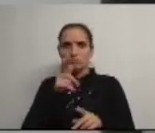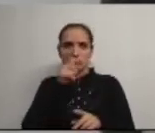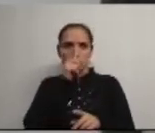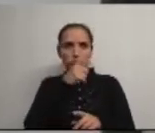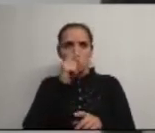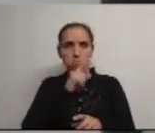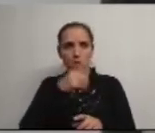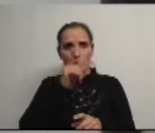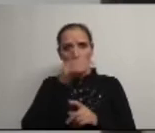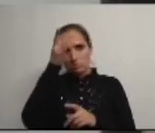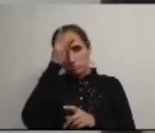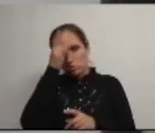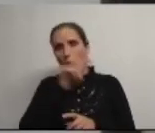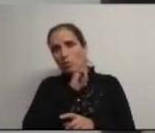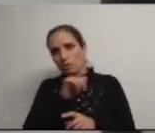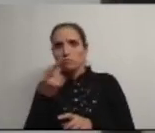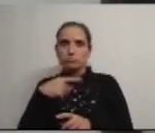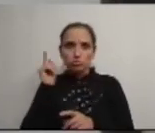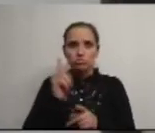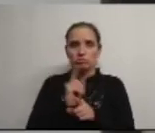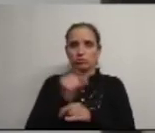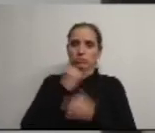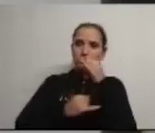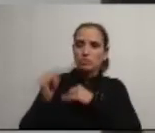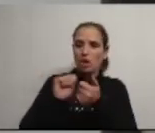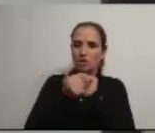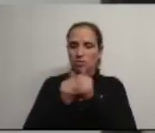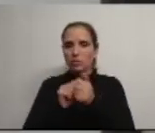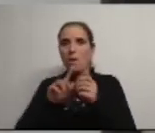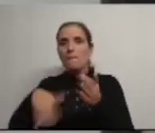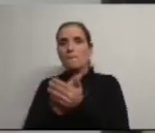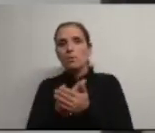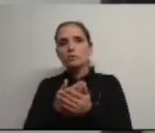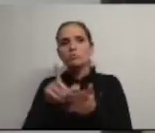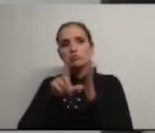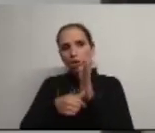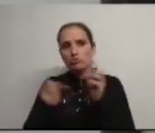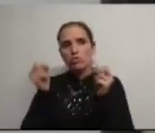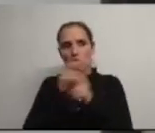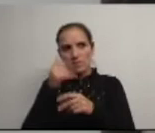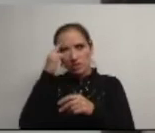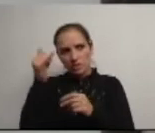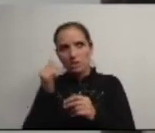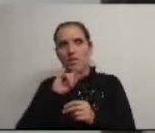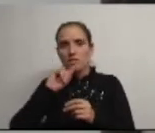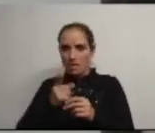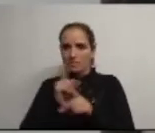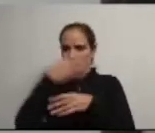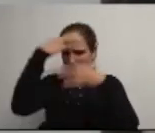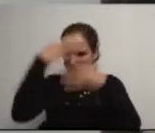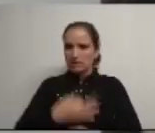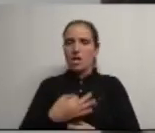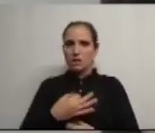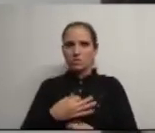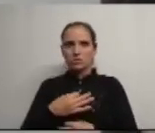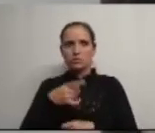a sugerir alterações a propor projetos e ideias novas o devem fazer com seriedade e